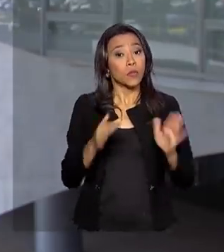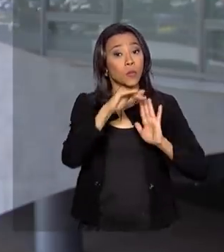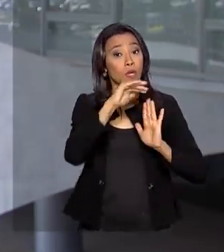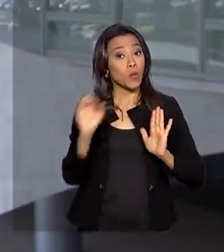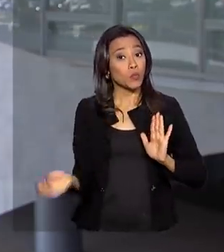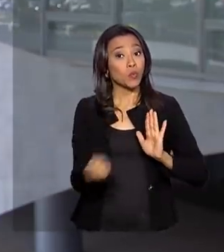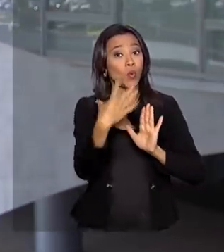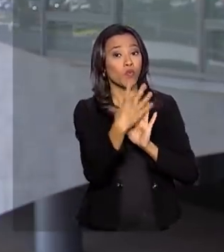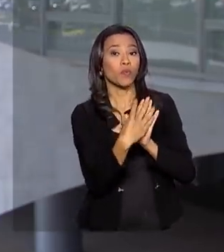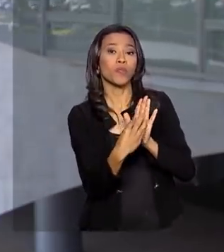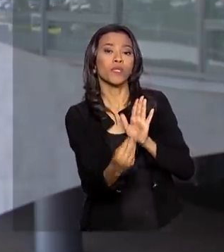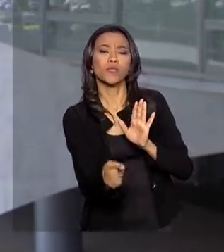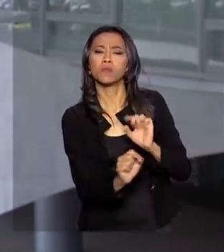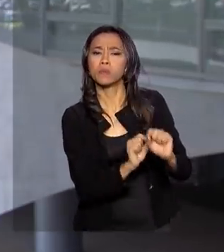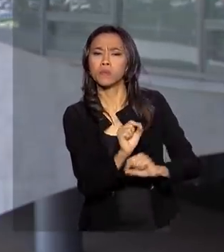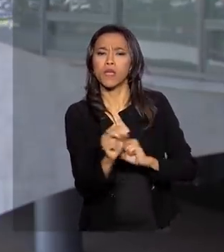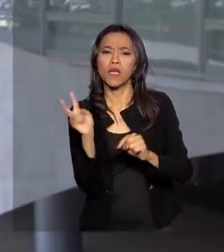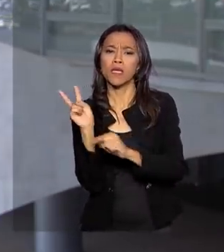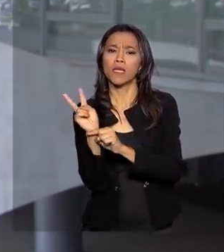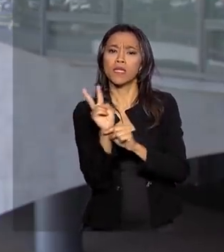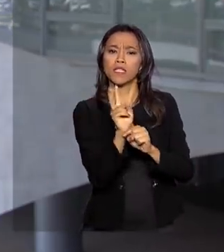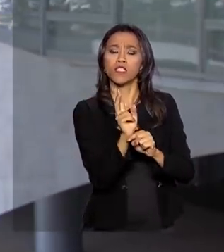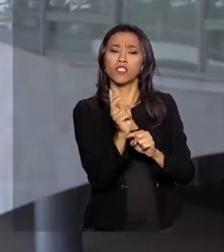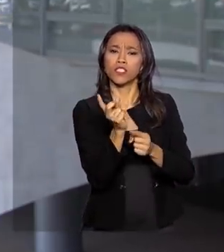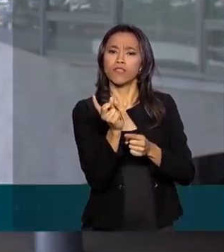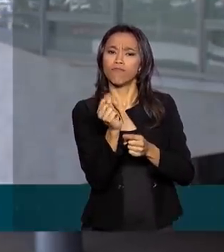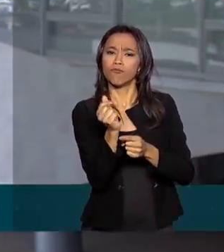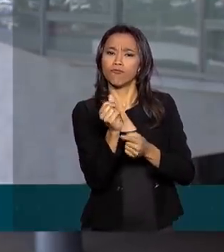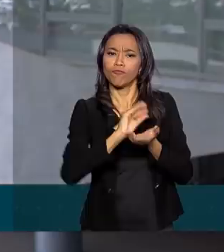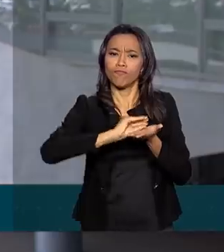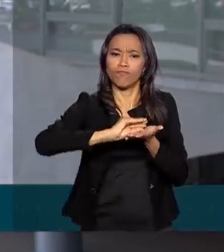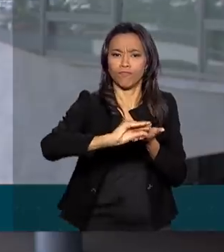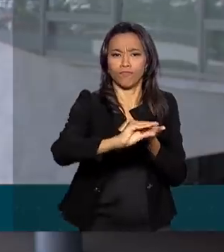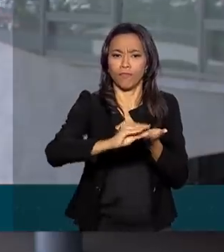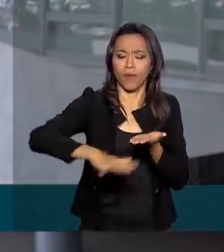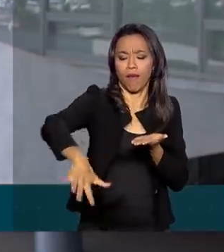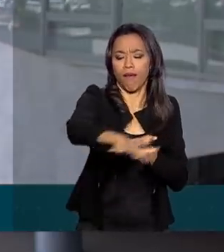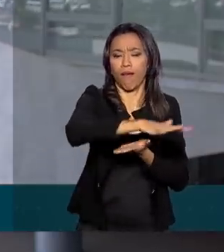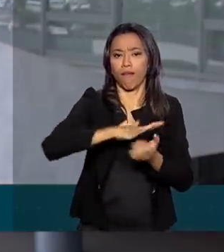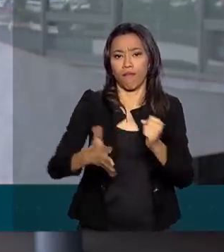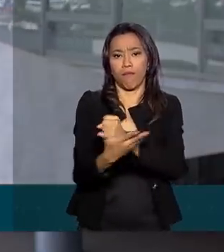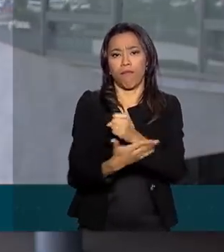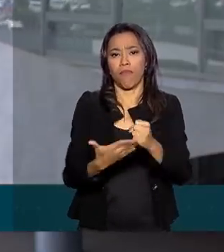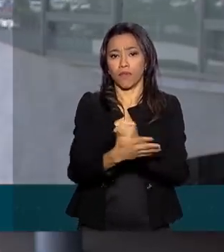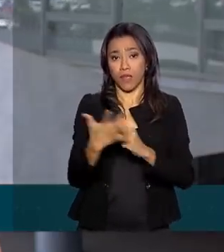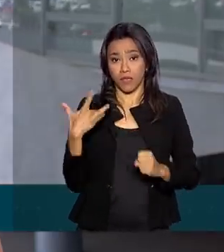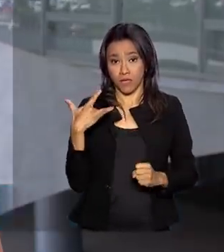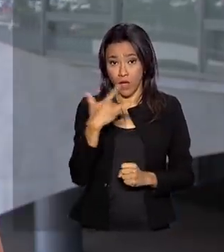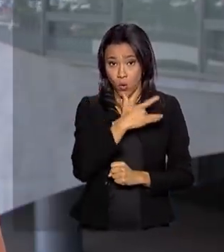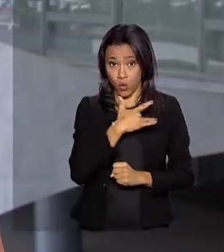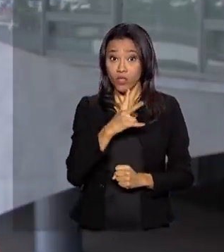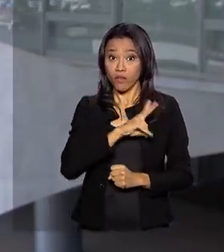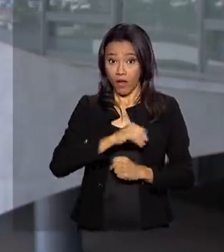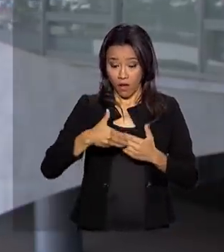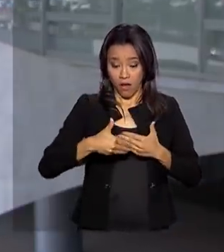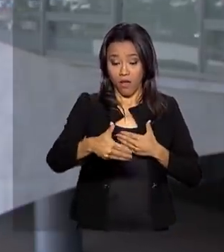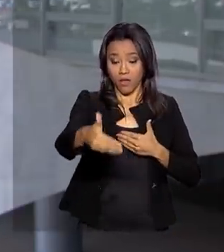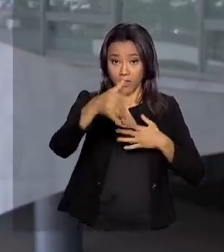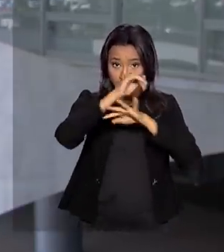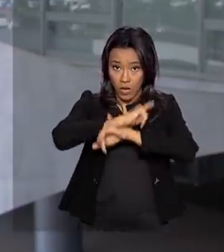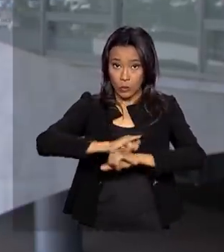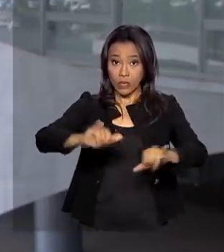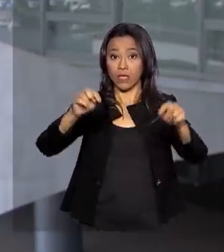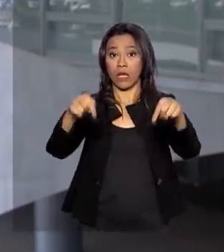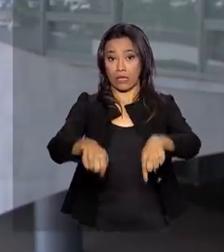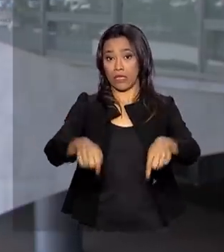novo modelo de financiamento da atenção primária à saúde. E o lançamento vai ser aqui no Palácio do Planalto, às 5 da